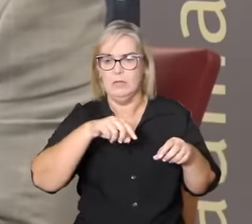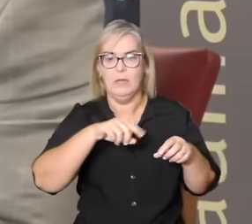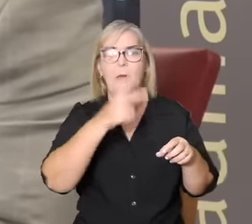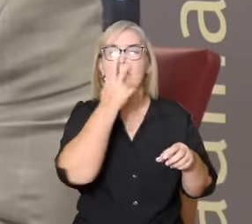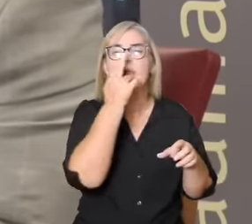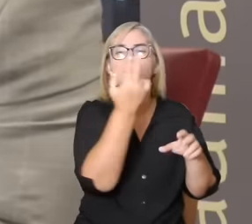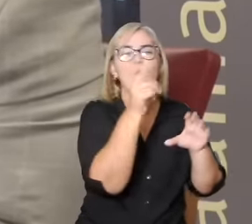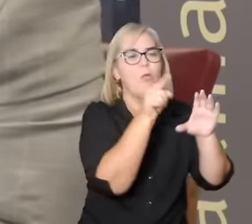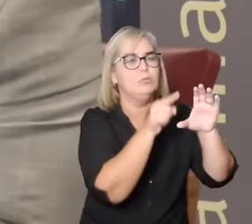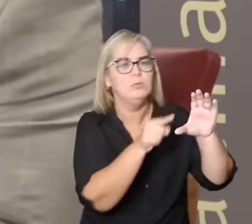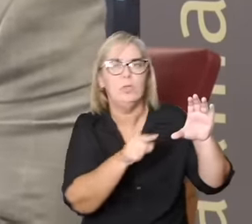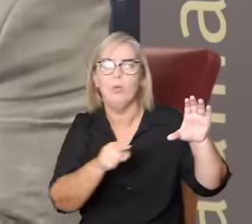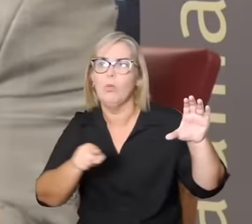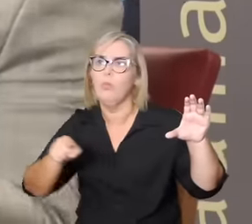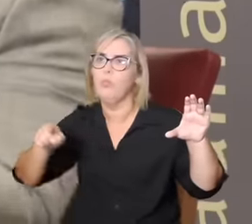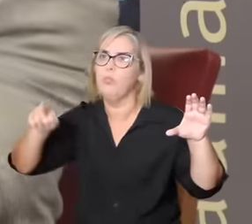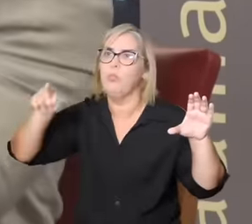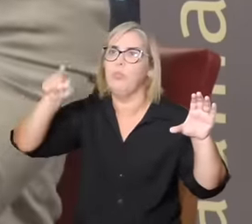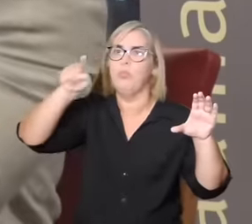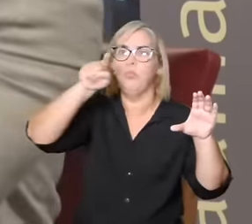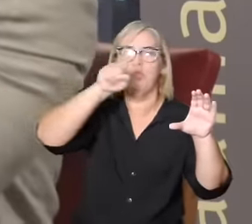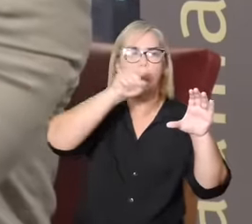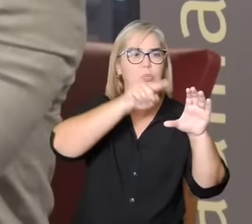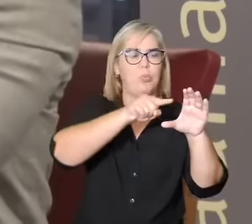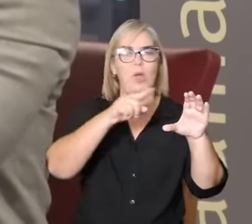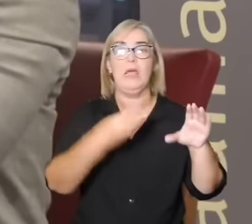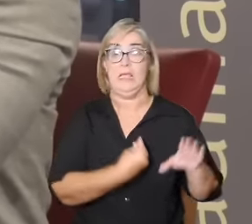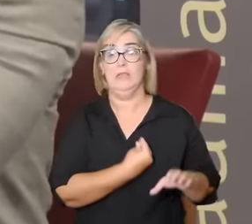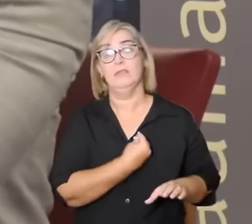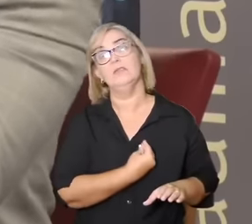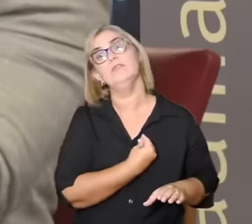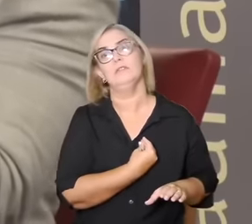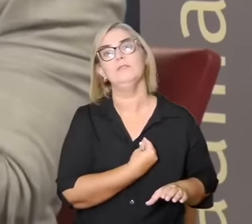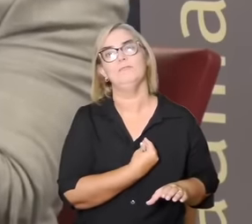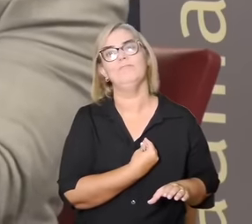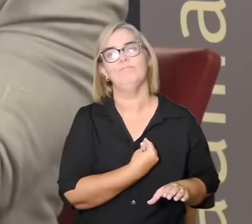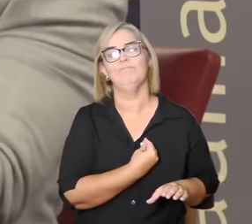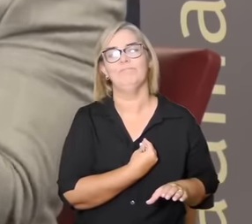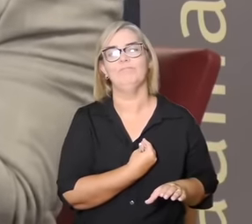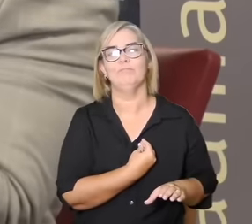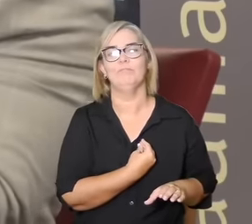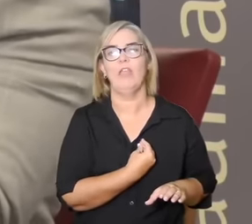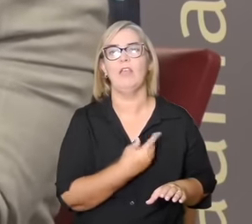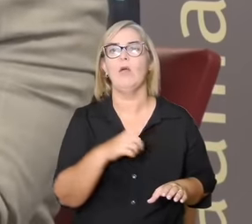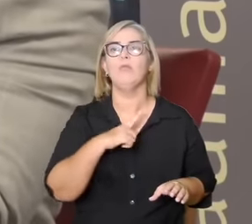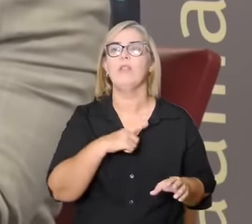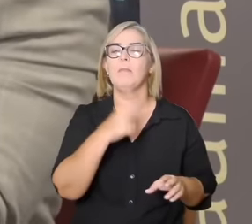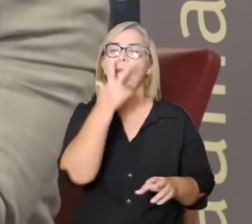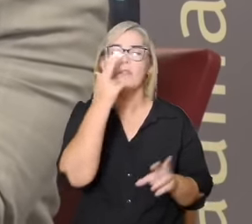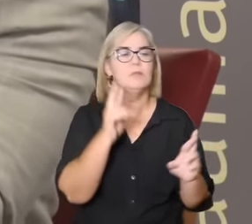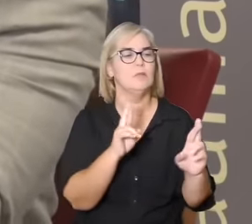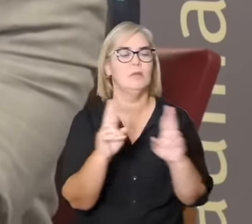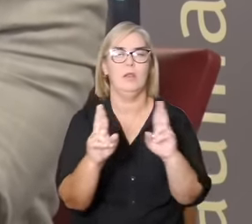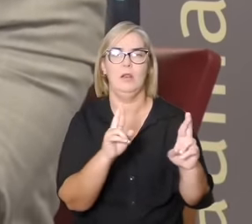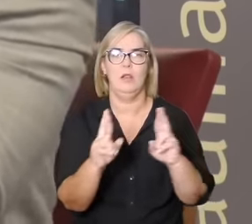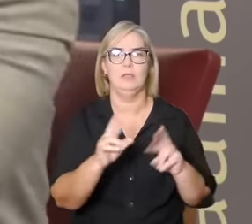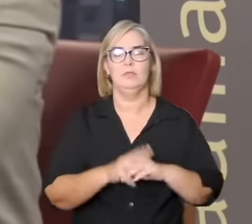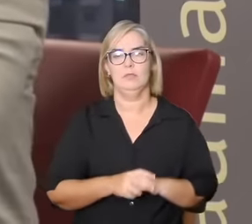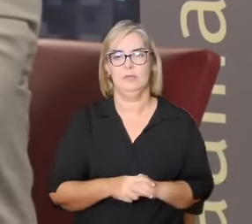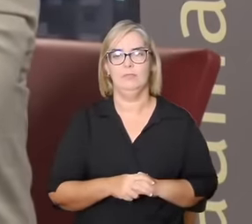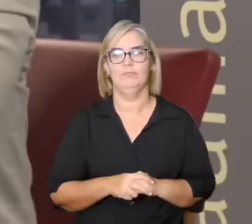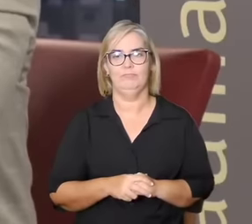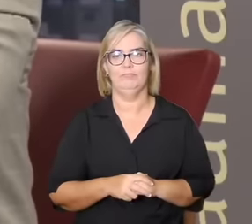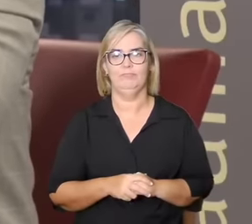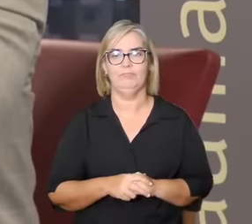circularidade então o círculo é a figura geométrica que estabelece essa relação então a